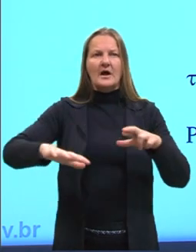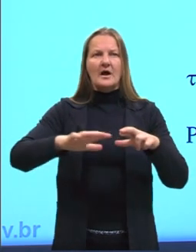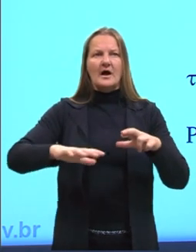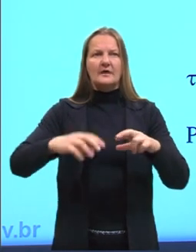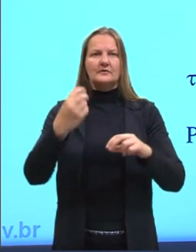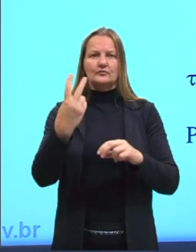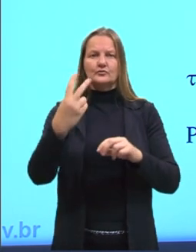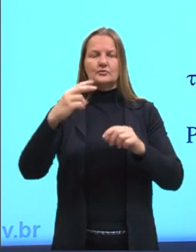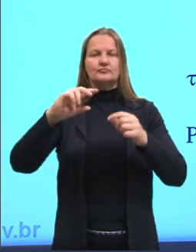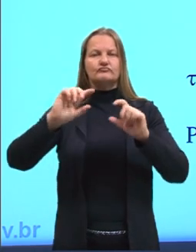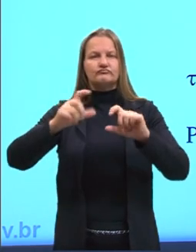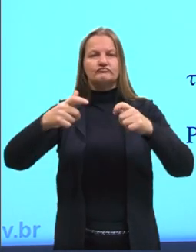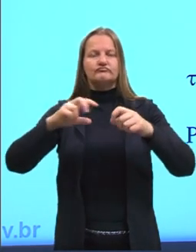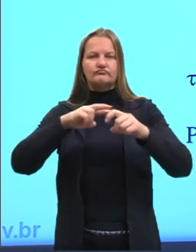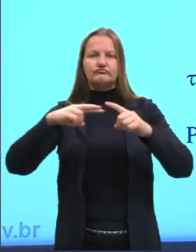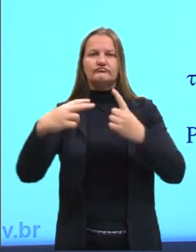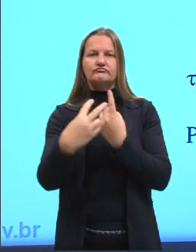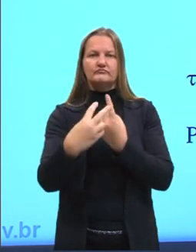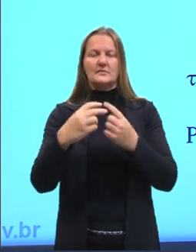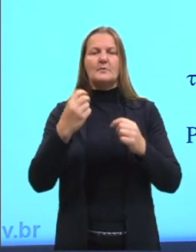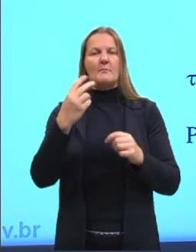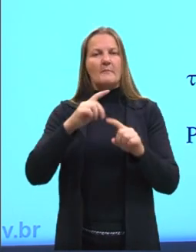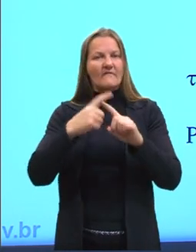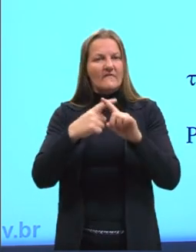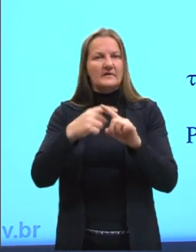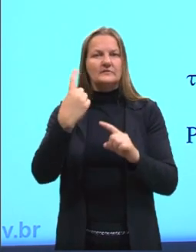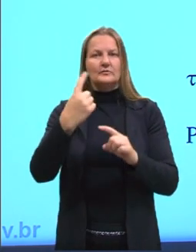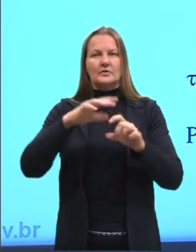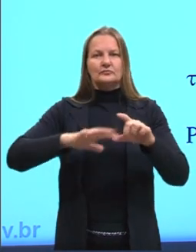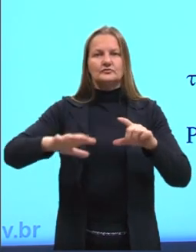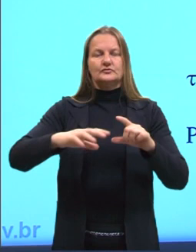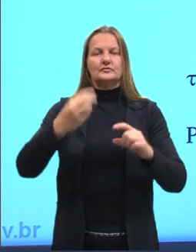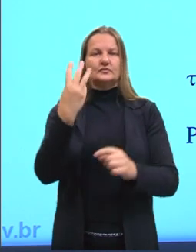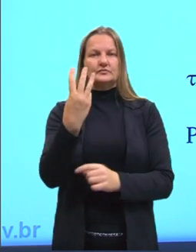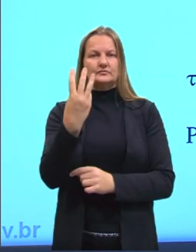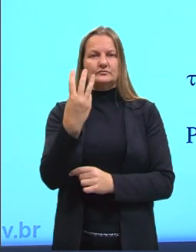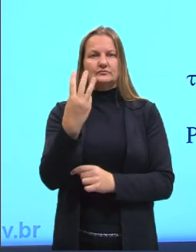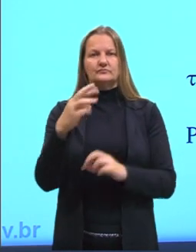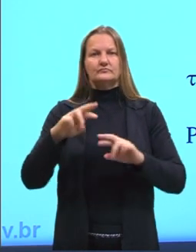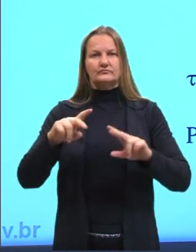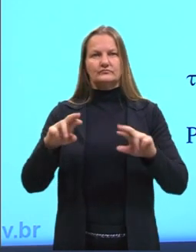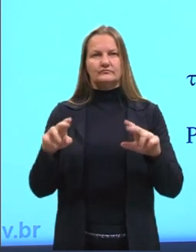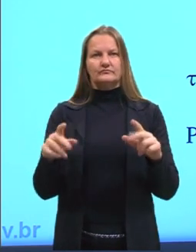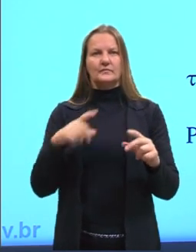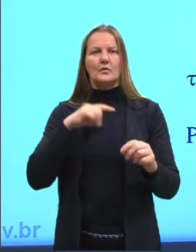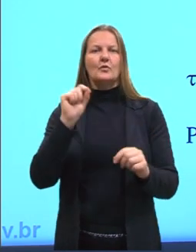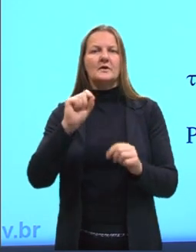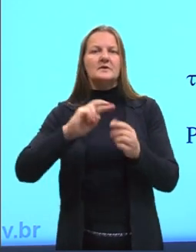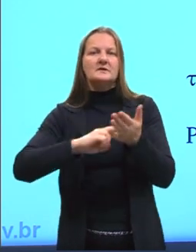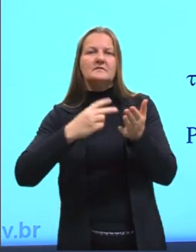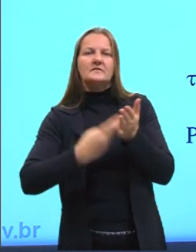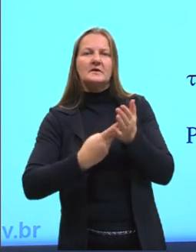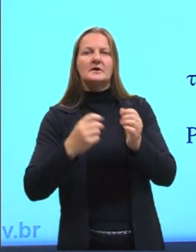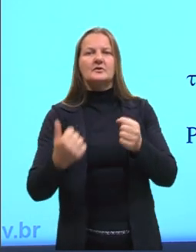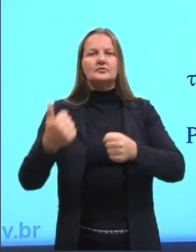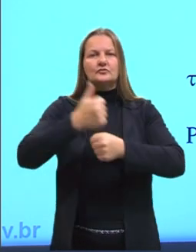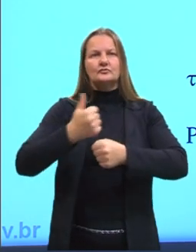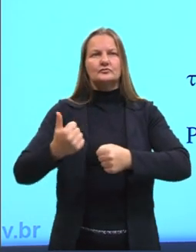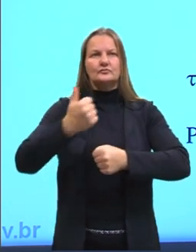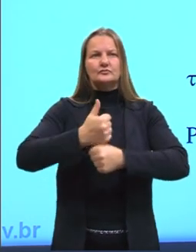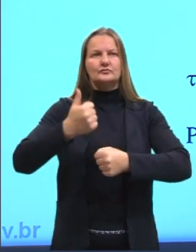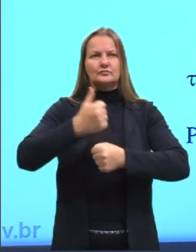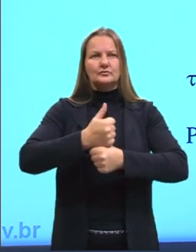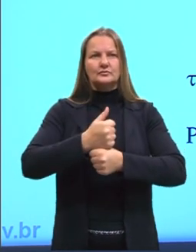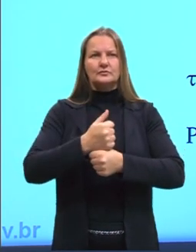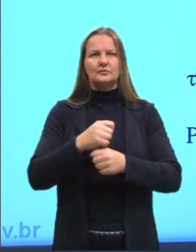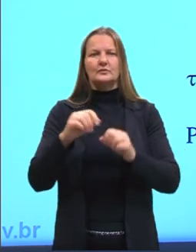duas dimensões, multiplicada por mais uma dimensão. Isso vai dar três. Então, quer dizer que eu posso substituir esta